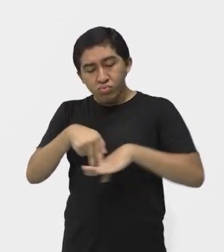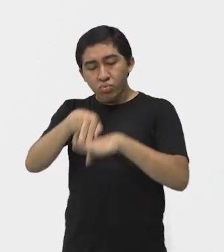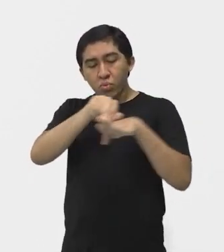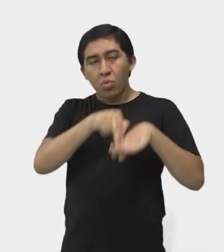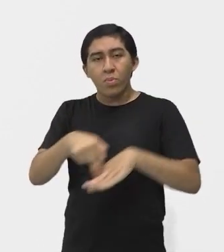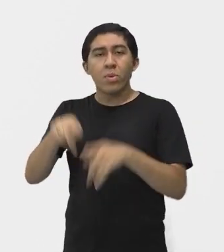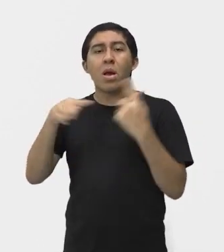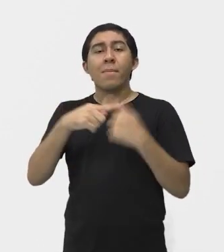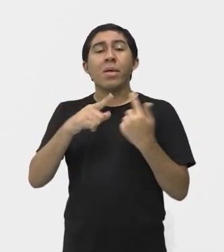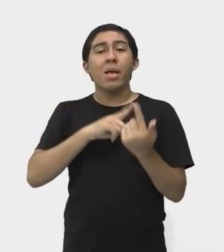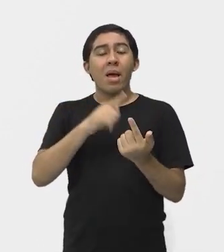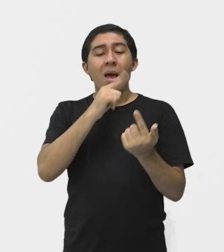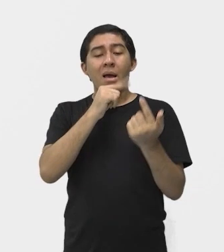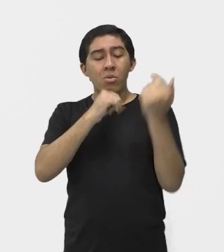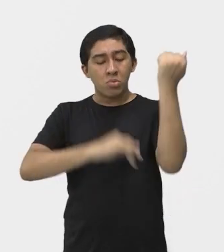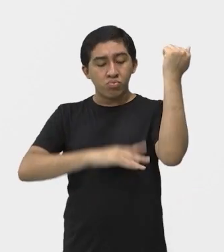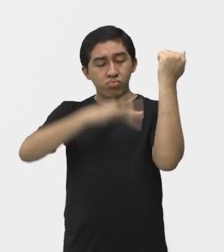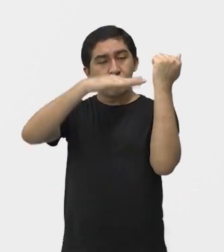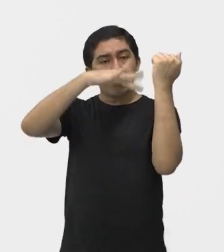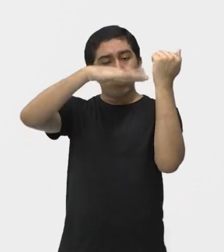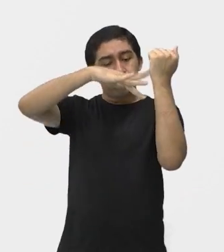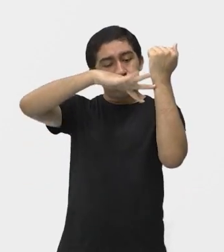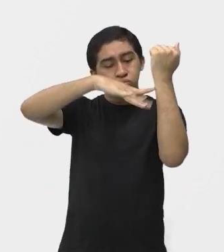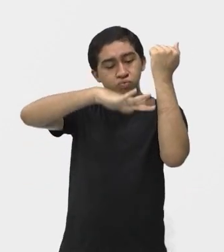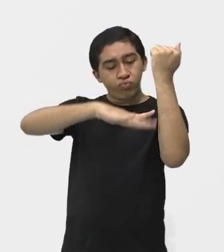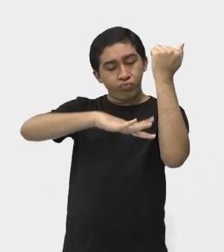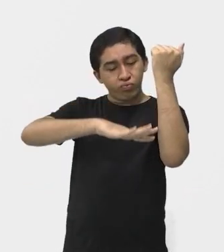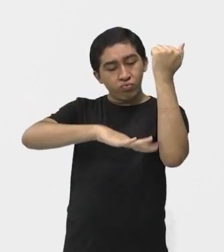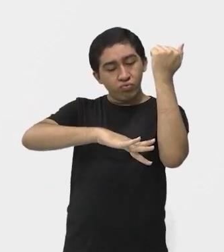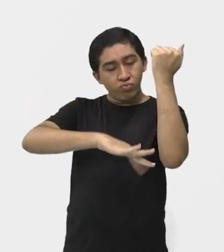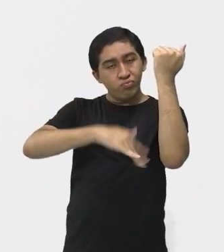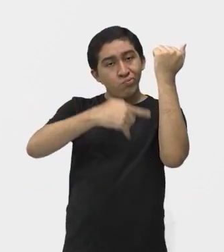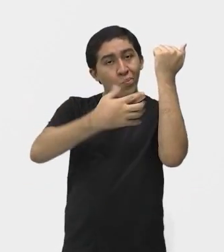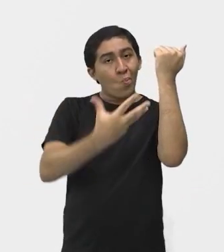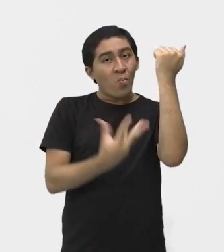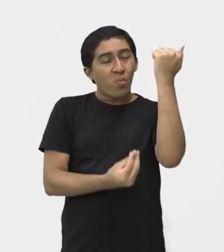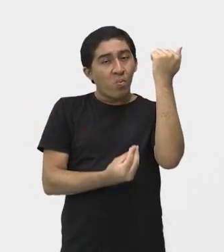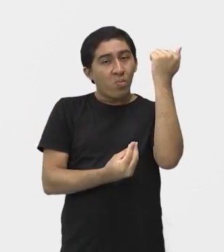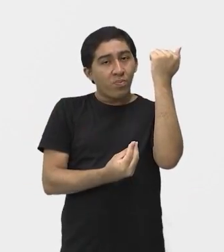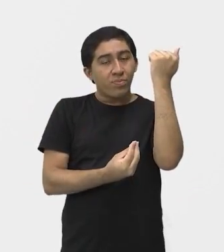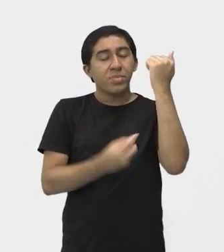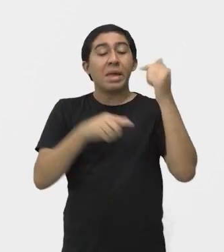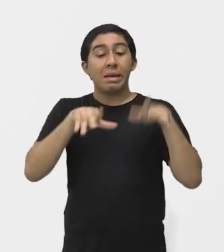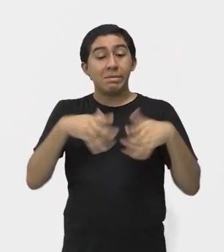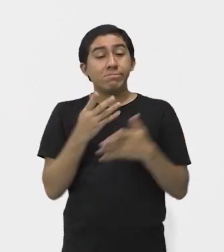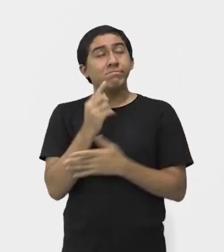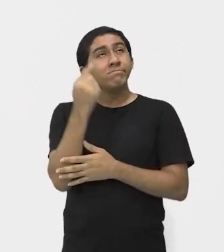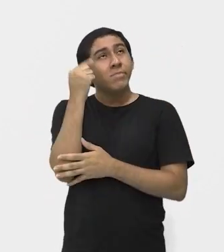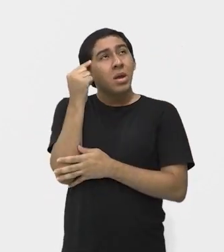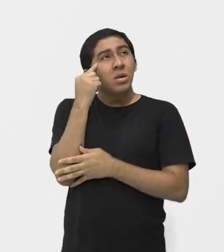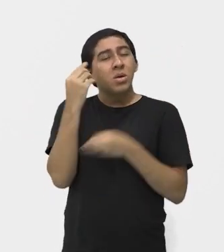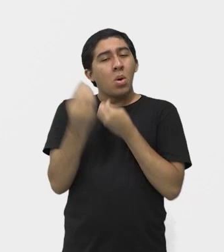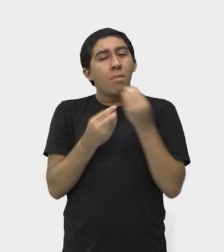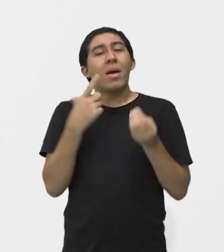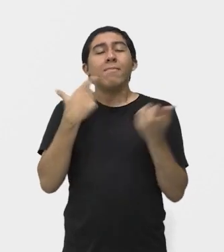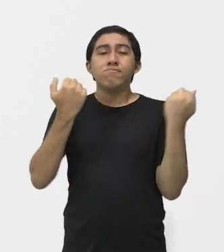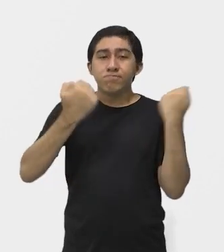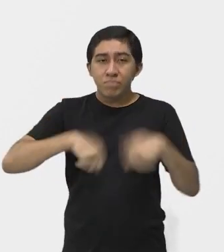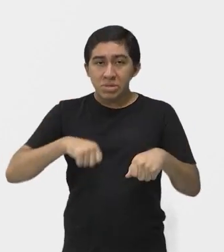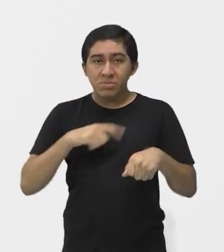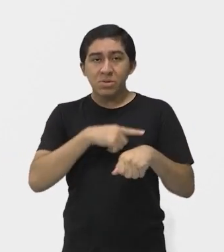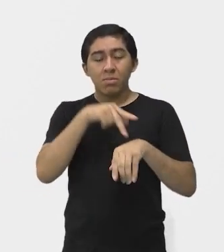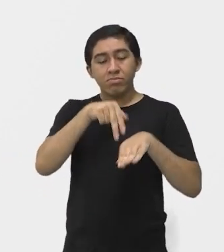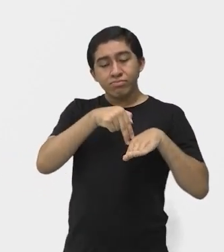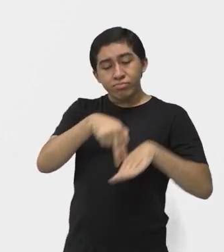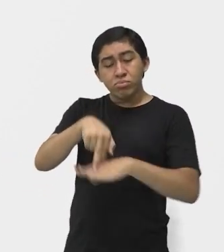época das marés baixas, né? E um pouco de seca na região, então fez eles pensarem nessa possibilidade